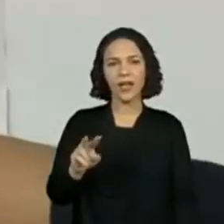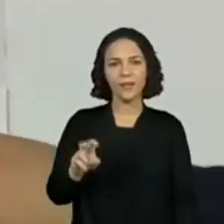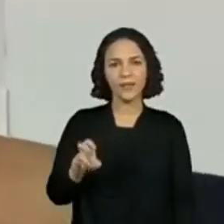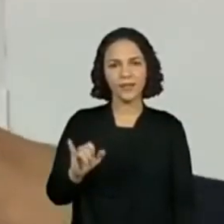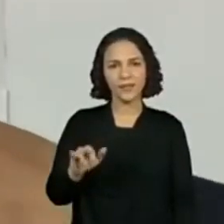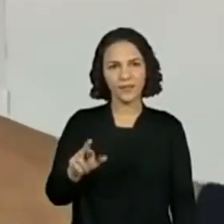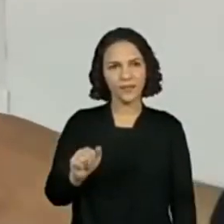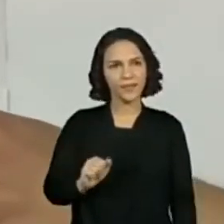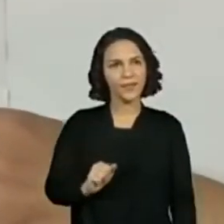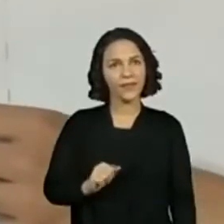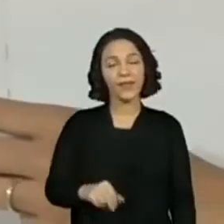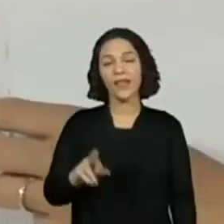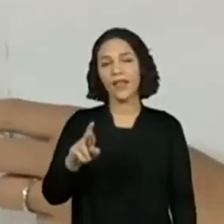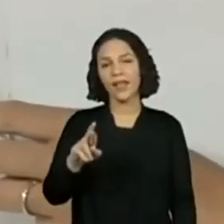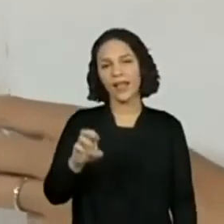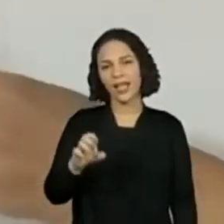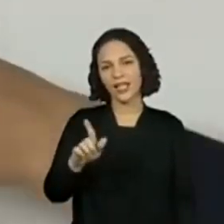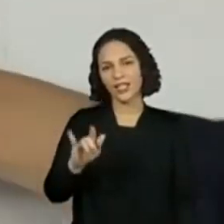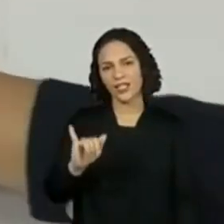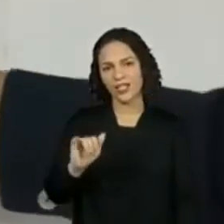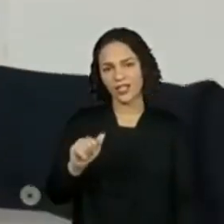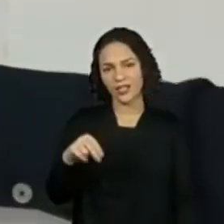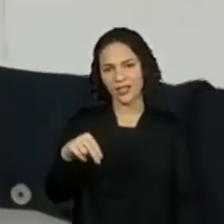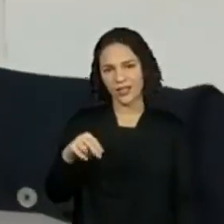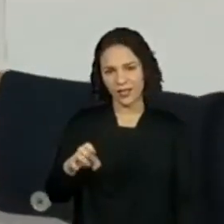Regiane Alves.